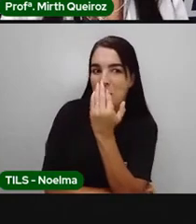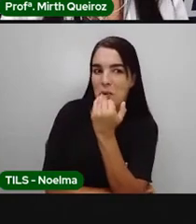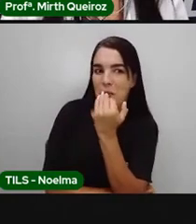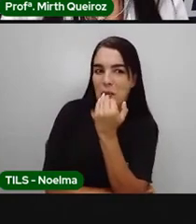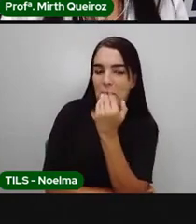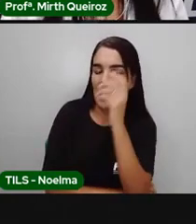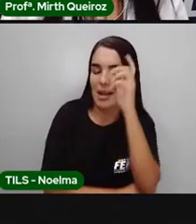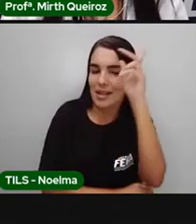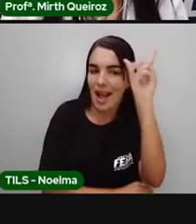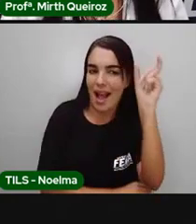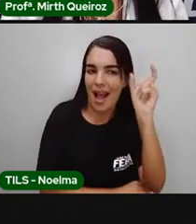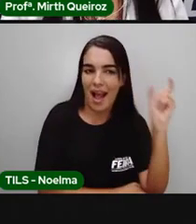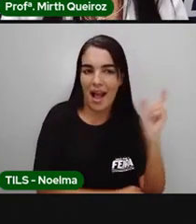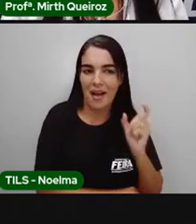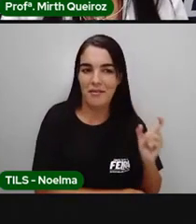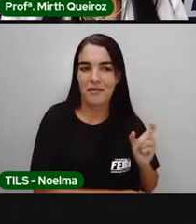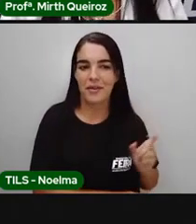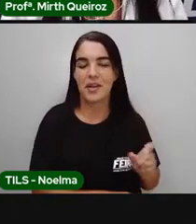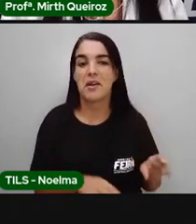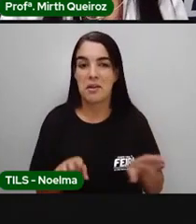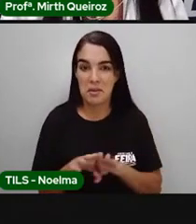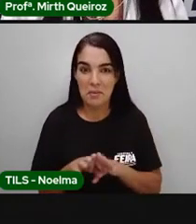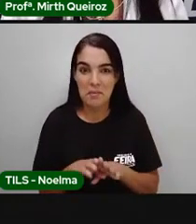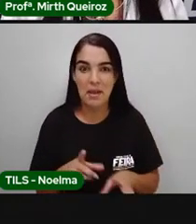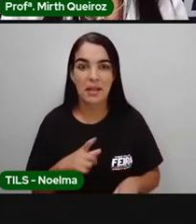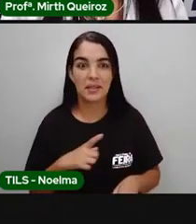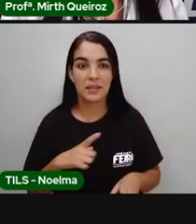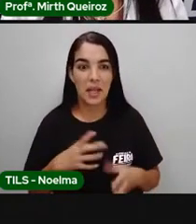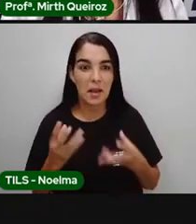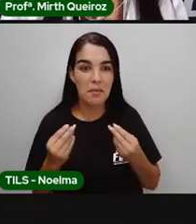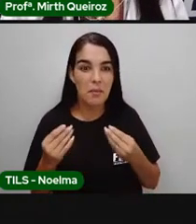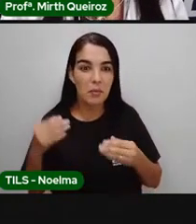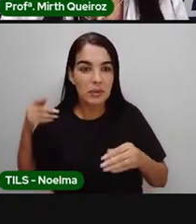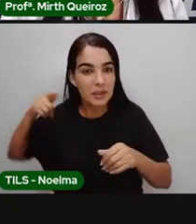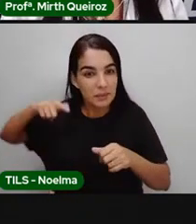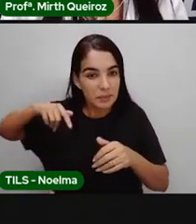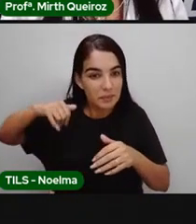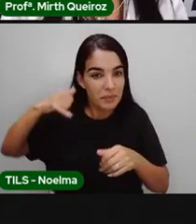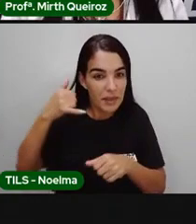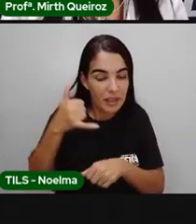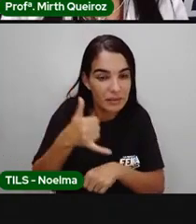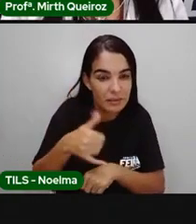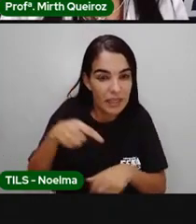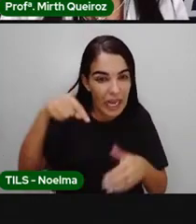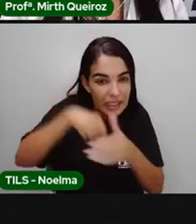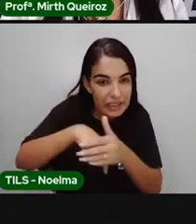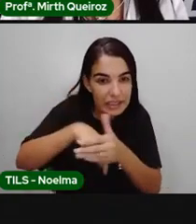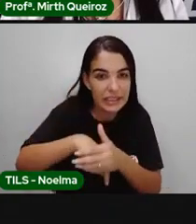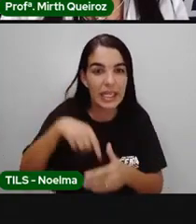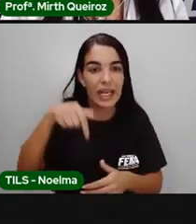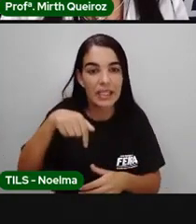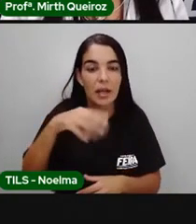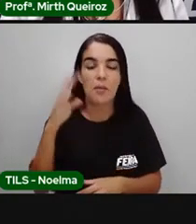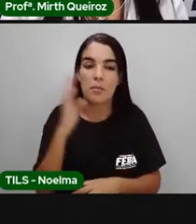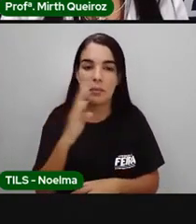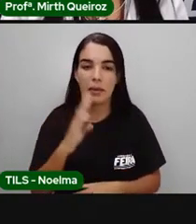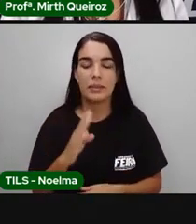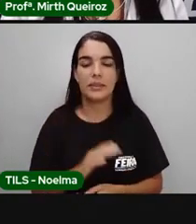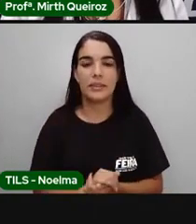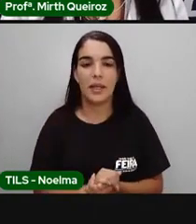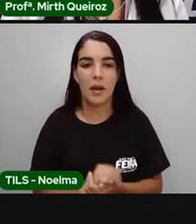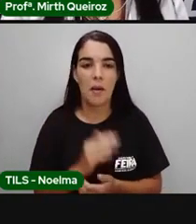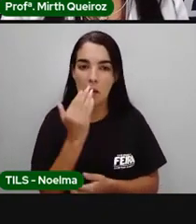africana também influenciou bastante na cultura brasileira. A